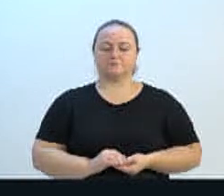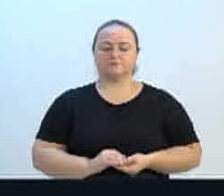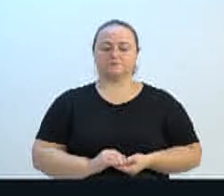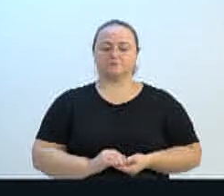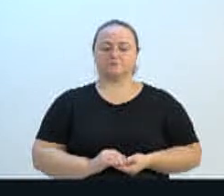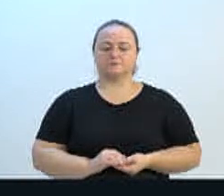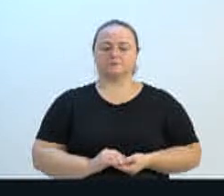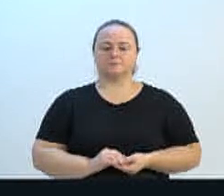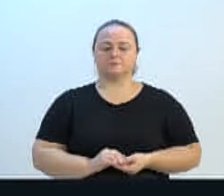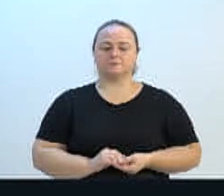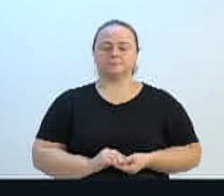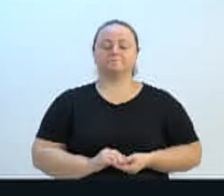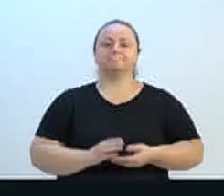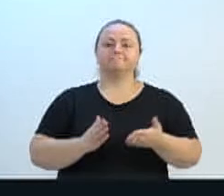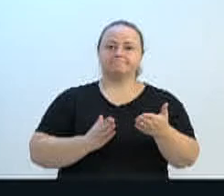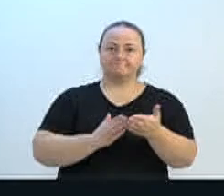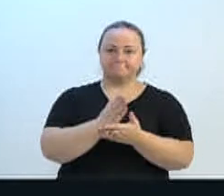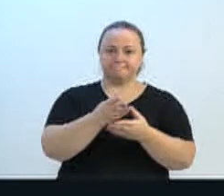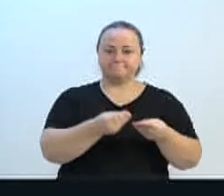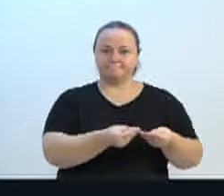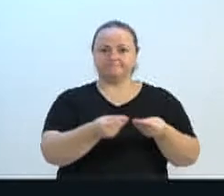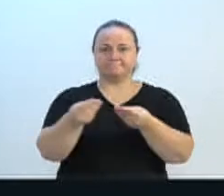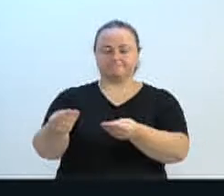Aprovado aqui e encaminhado à comissão de redação final.